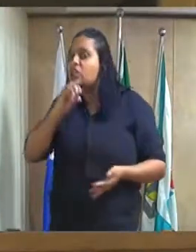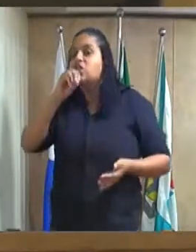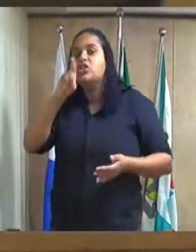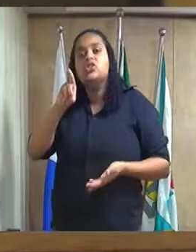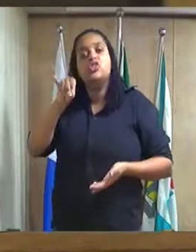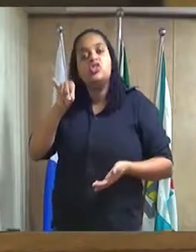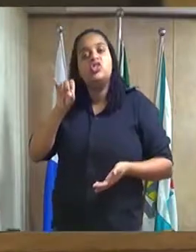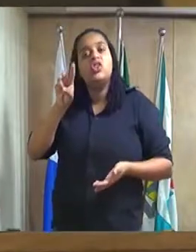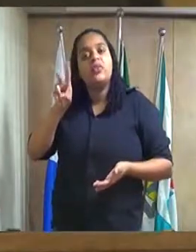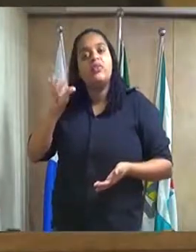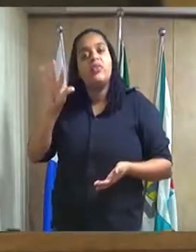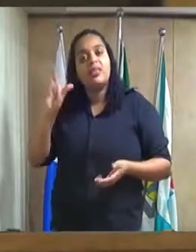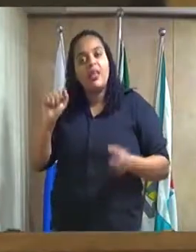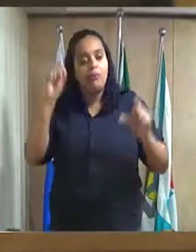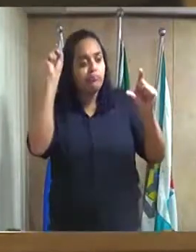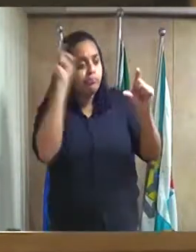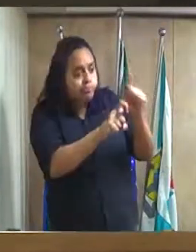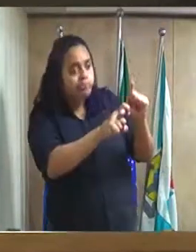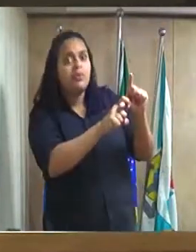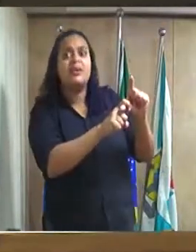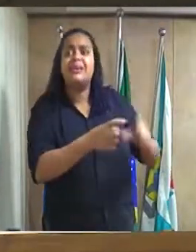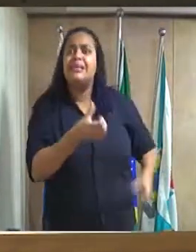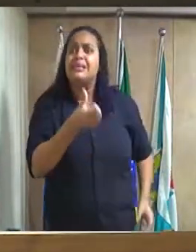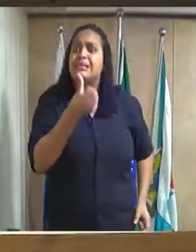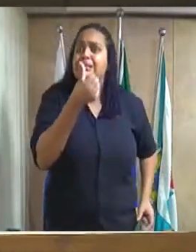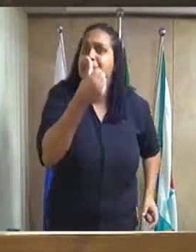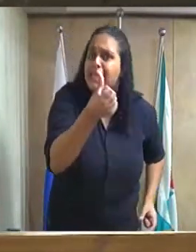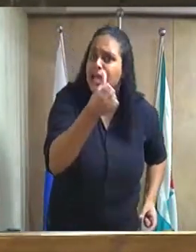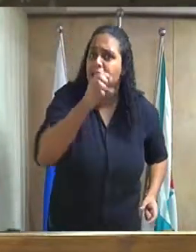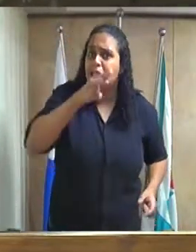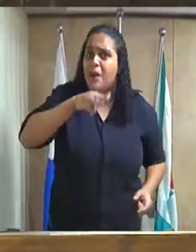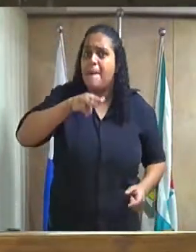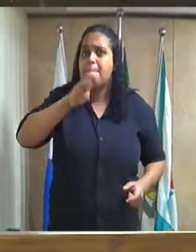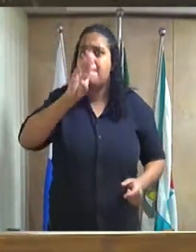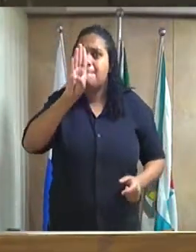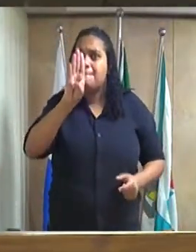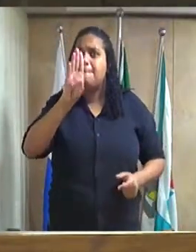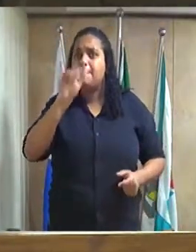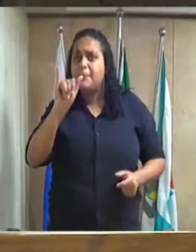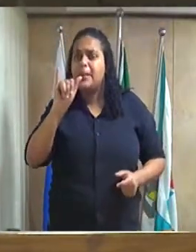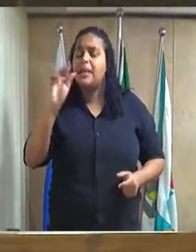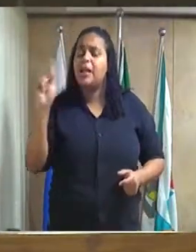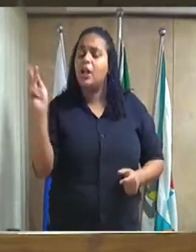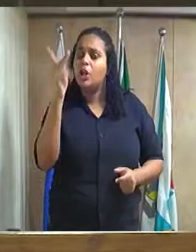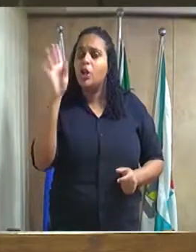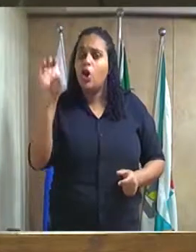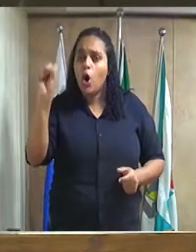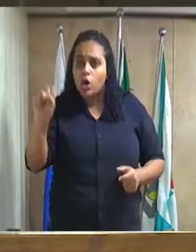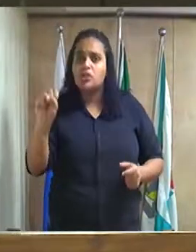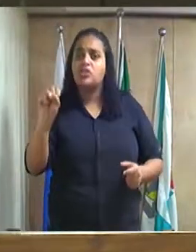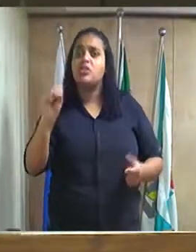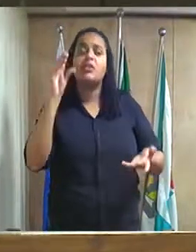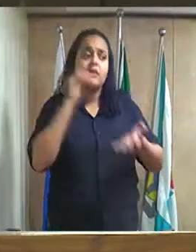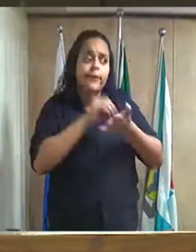e hoje está aqui seis bilhões de reais dessas empresas que devem ao município